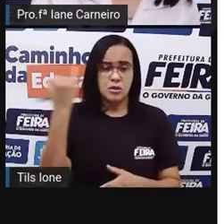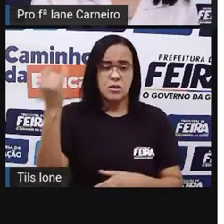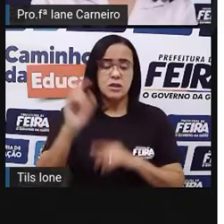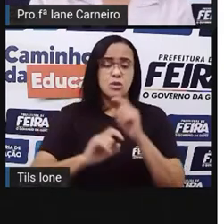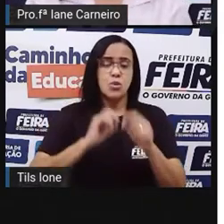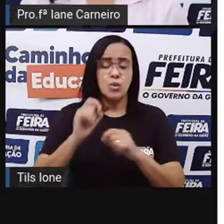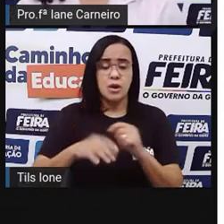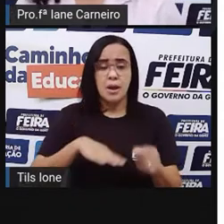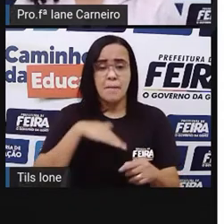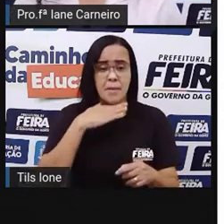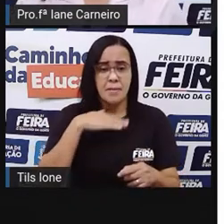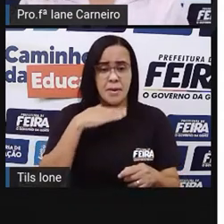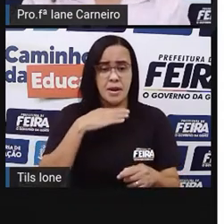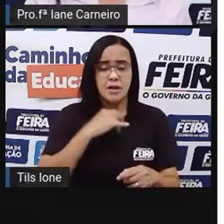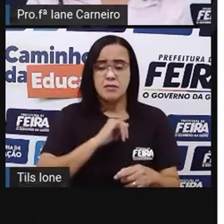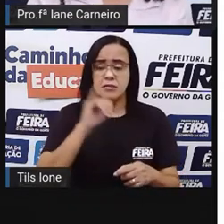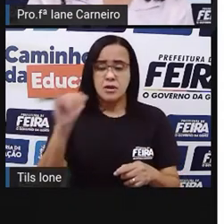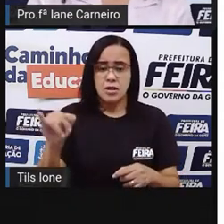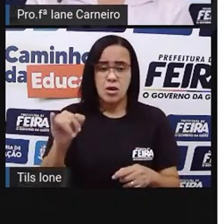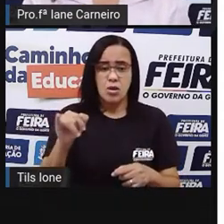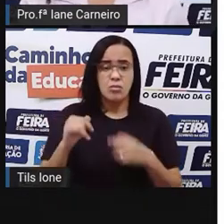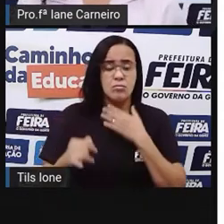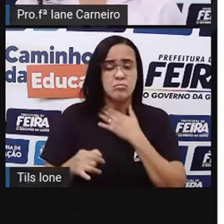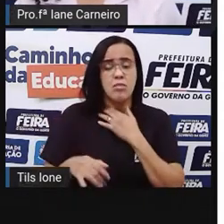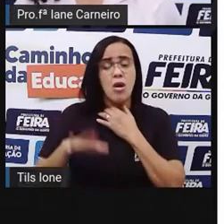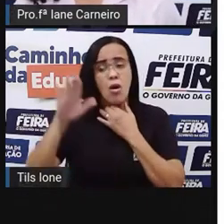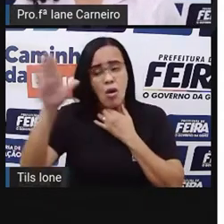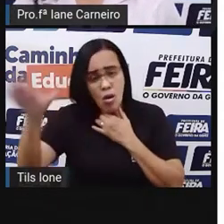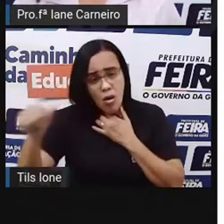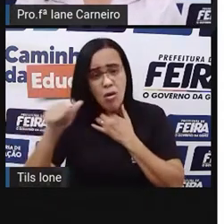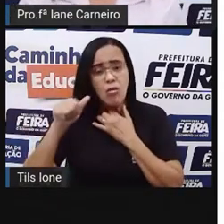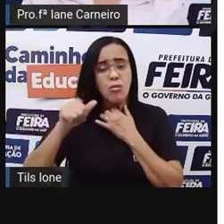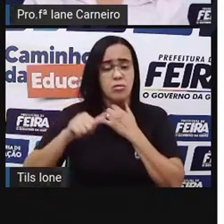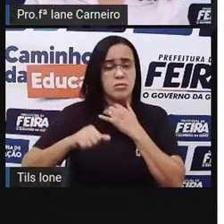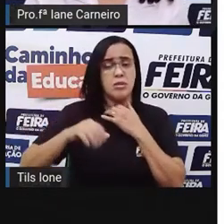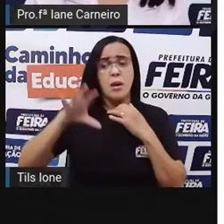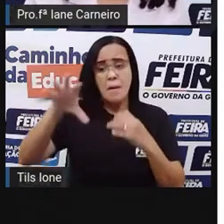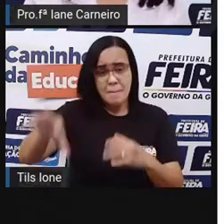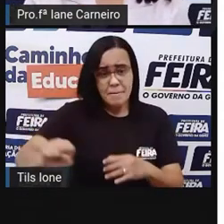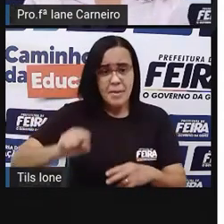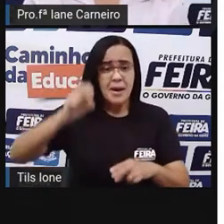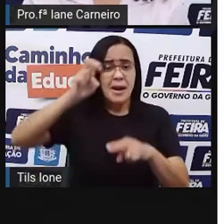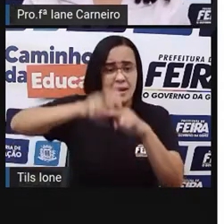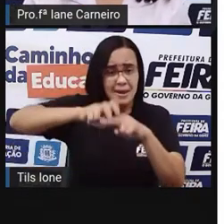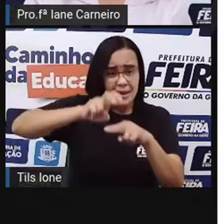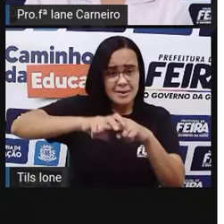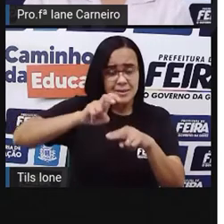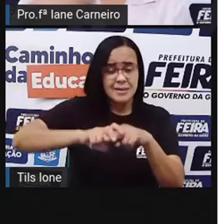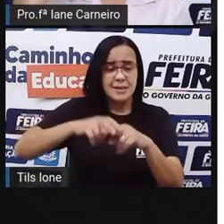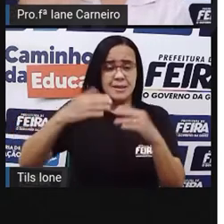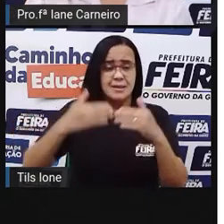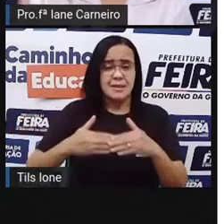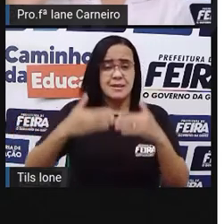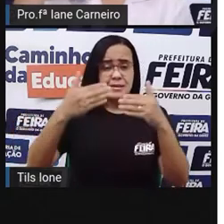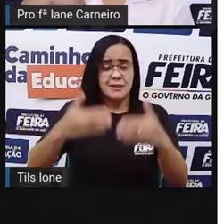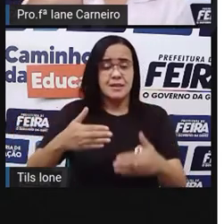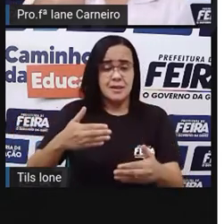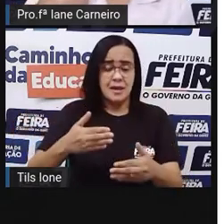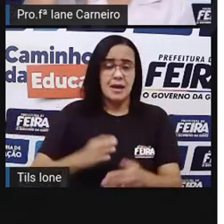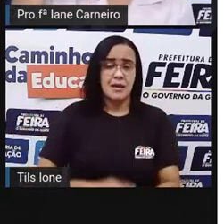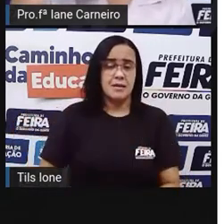fulano, né? Ô Joãozinho, pegue aí a cadeira que está na frente. Então você tem que saber